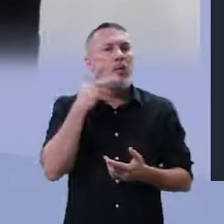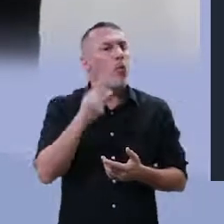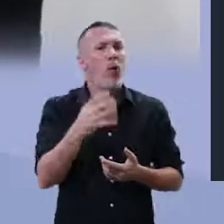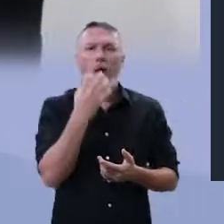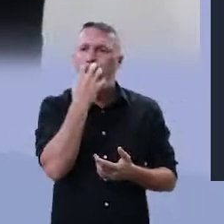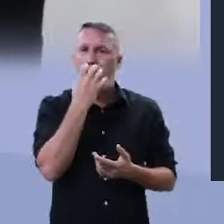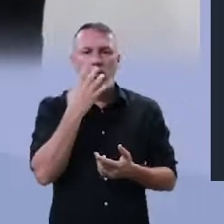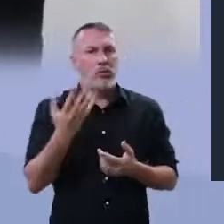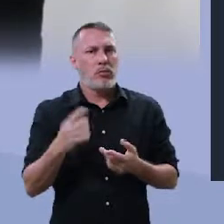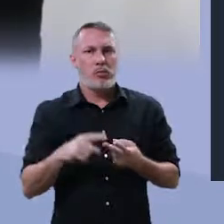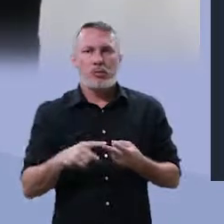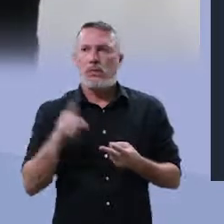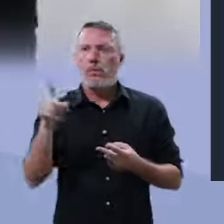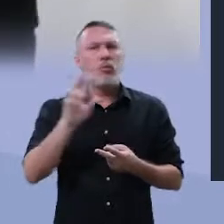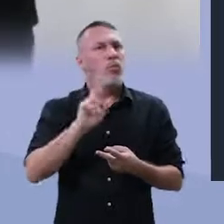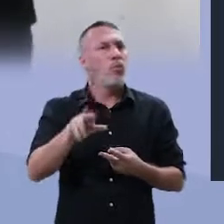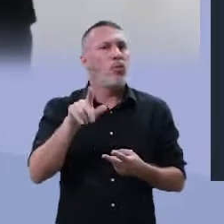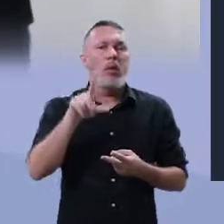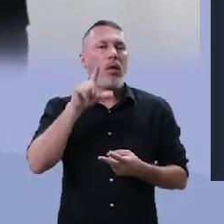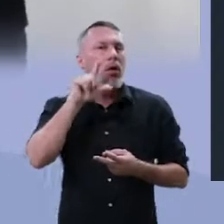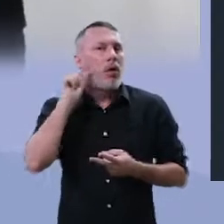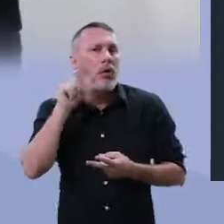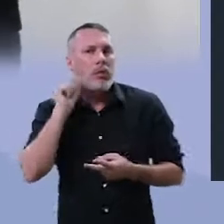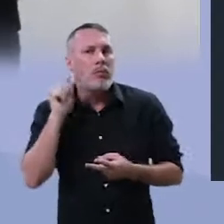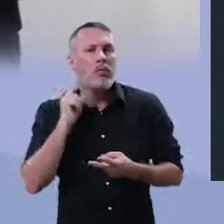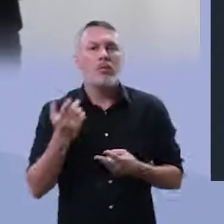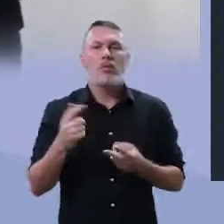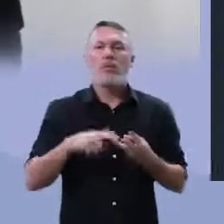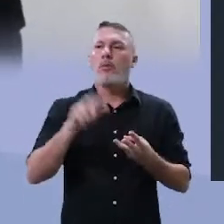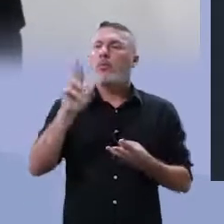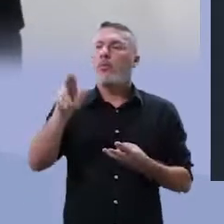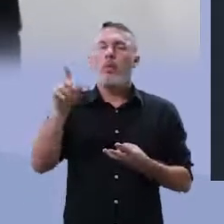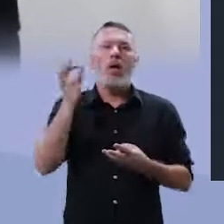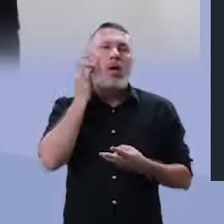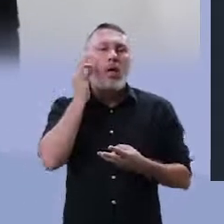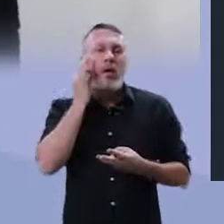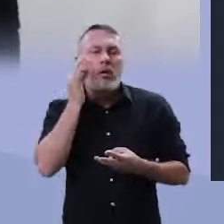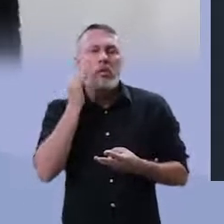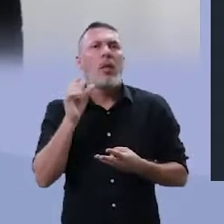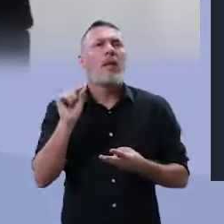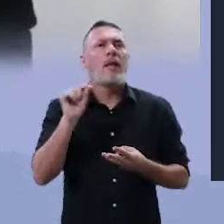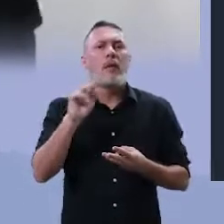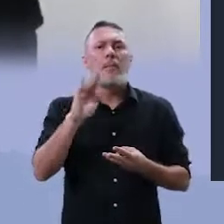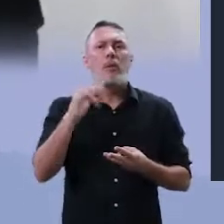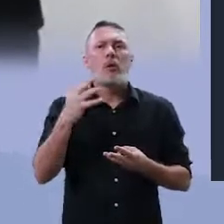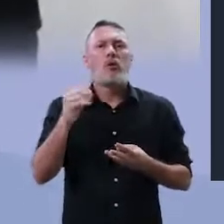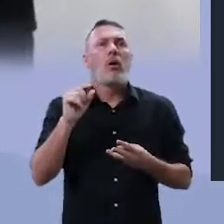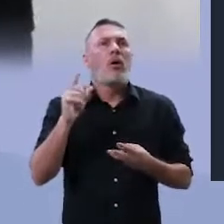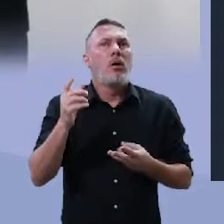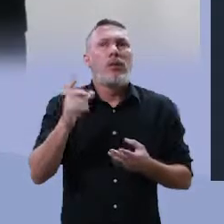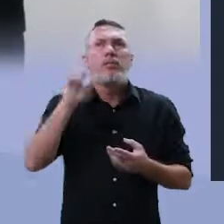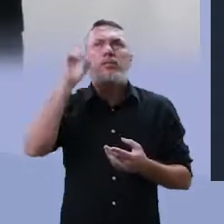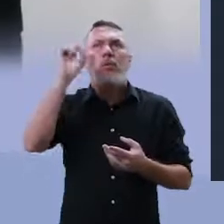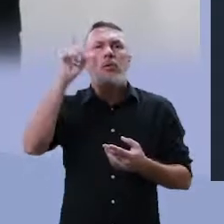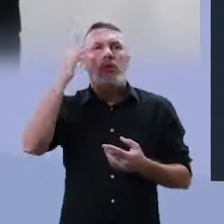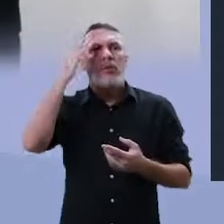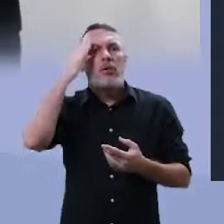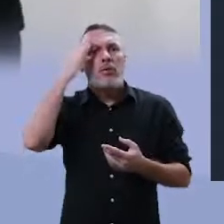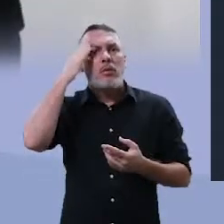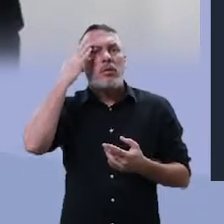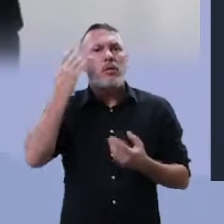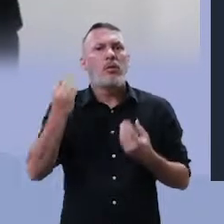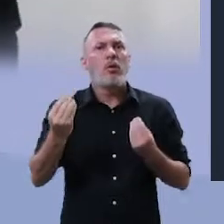um cão, não era um gato, não era um rato, o bicho, meu Deus,